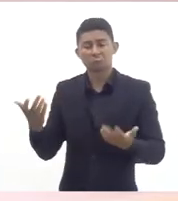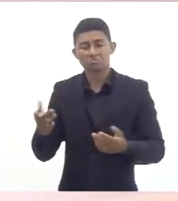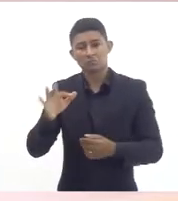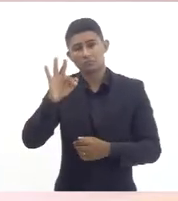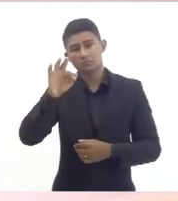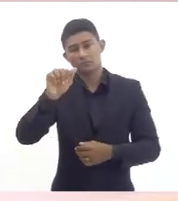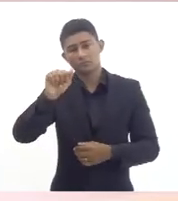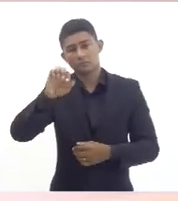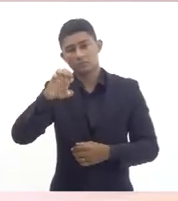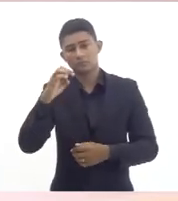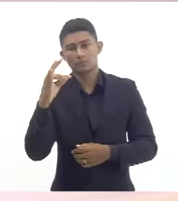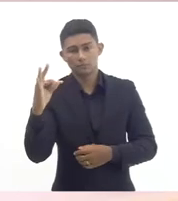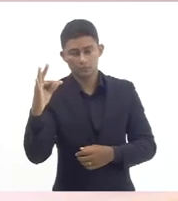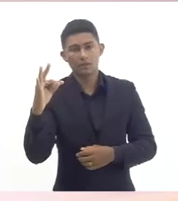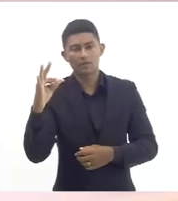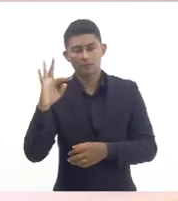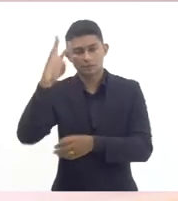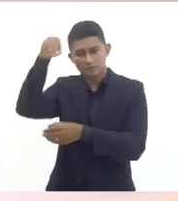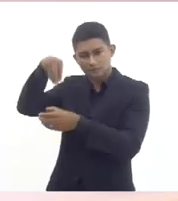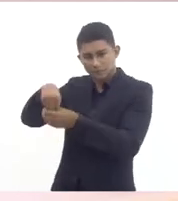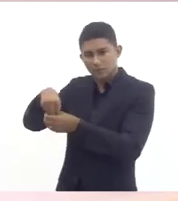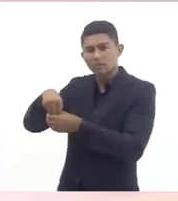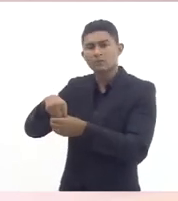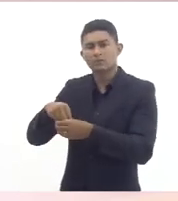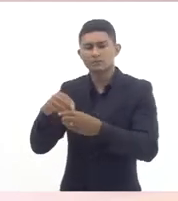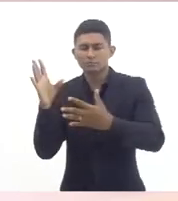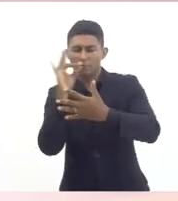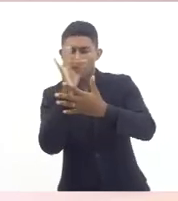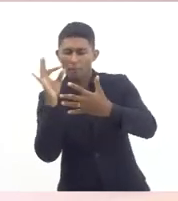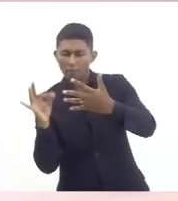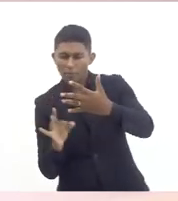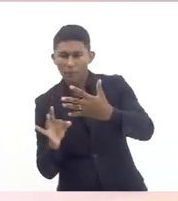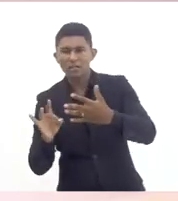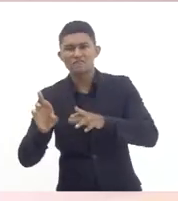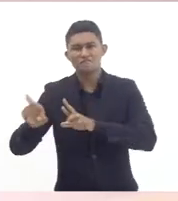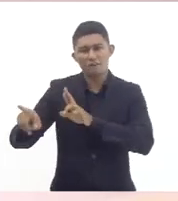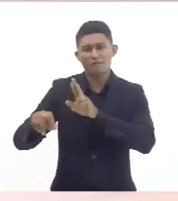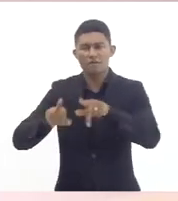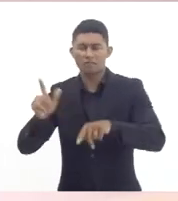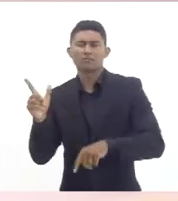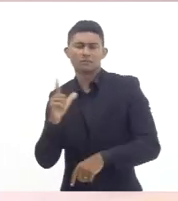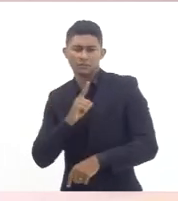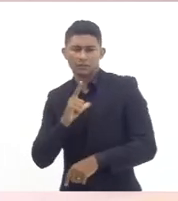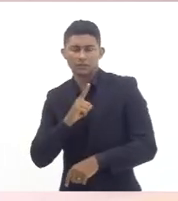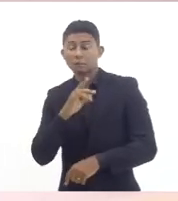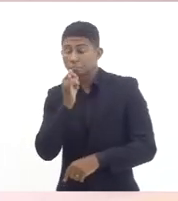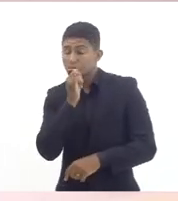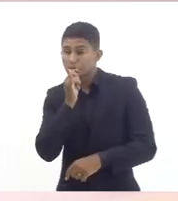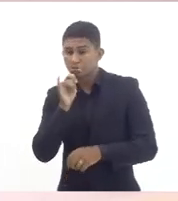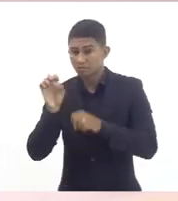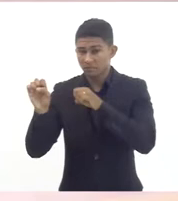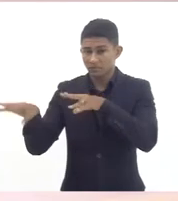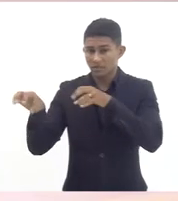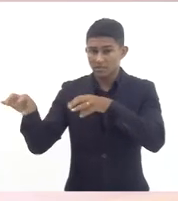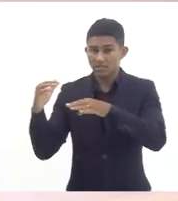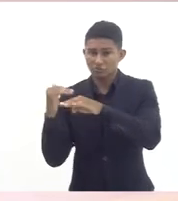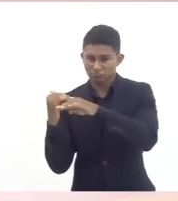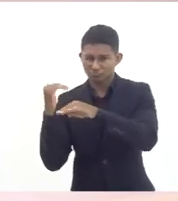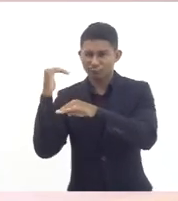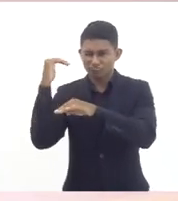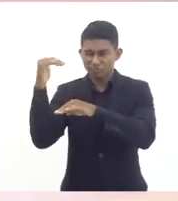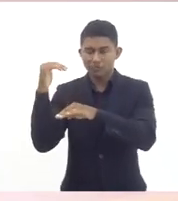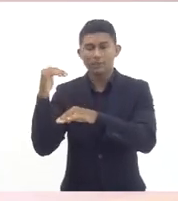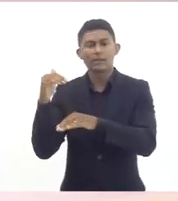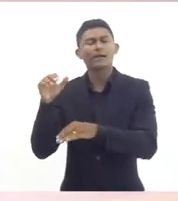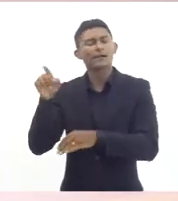um pouco diferenciada até de outras redes e no caso do ensino superior há uma carência enorme porque